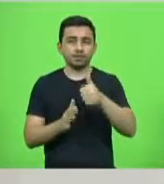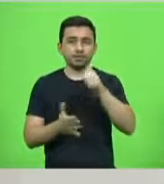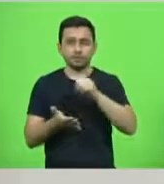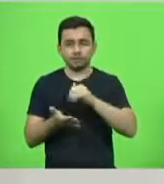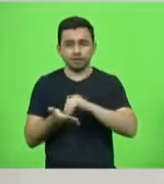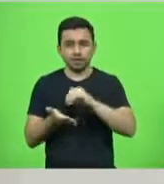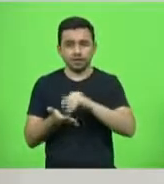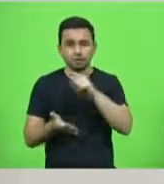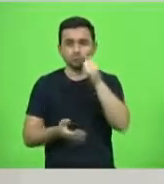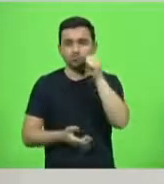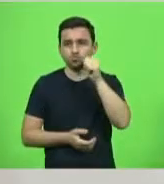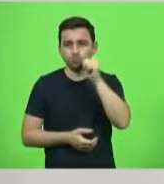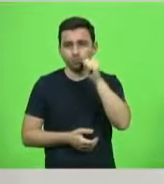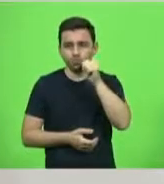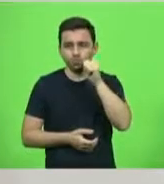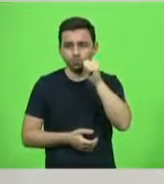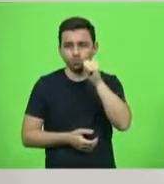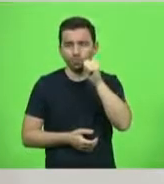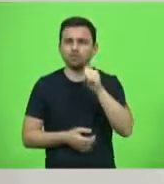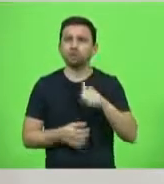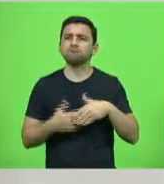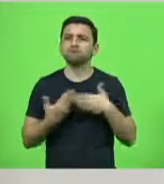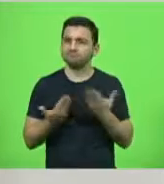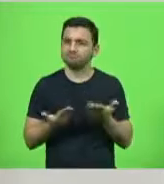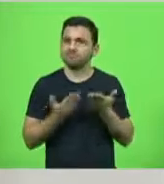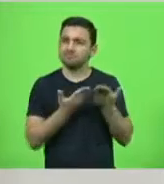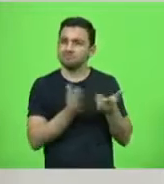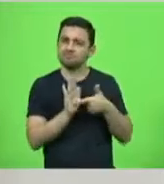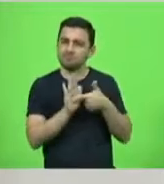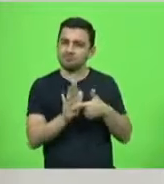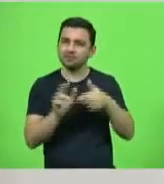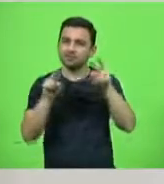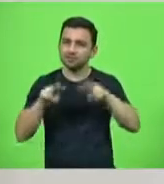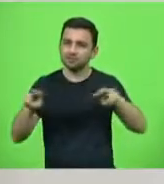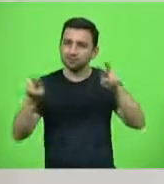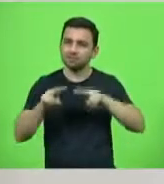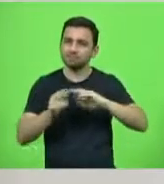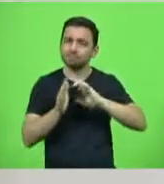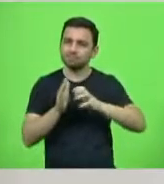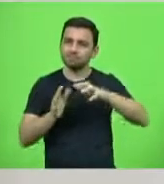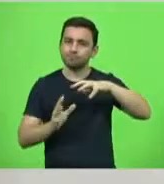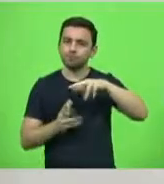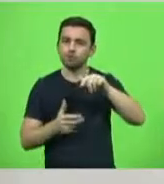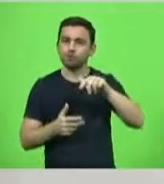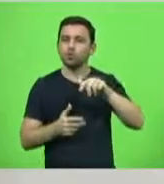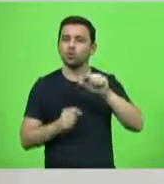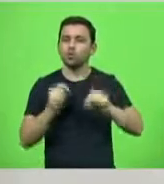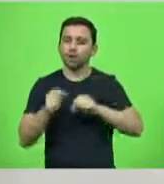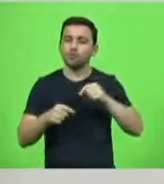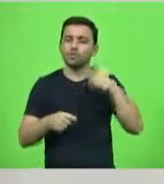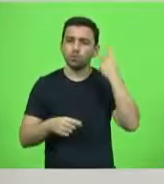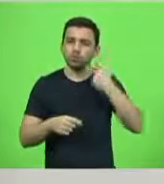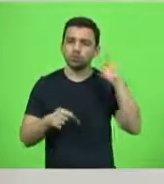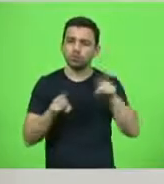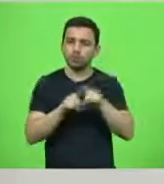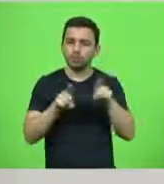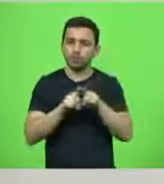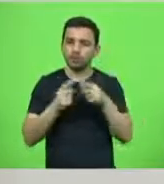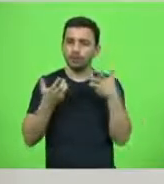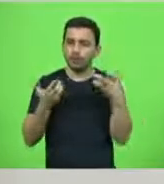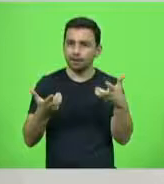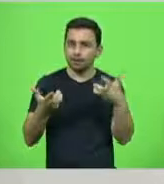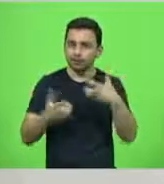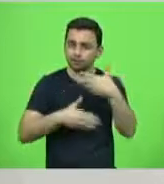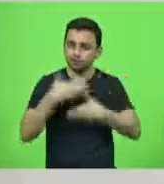mulher. E isso diz muito sobre a visão de mundo do partido e qual é a política que ele se dispõe a